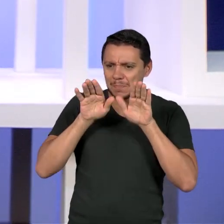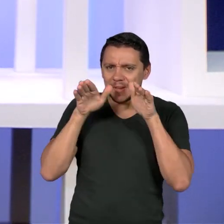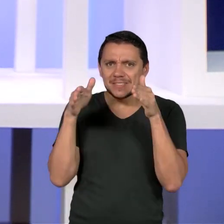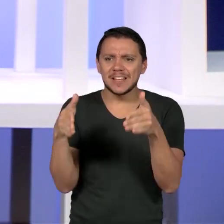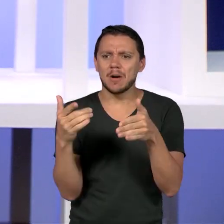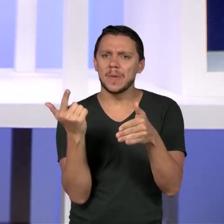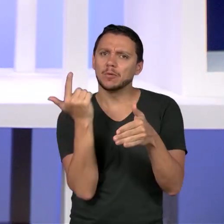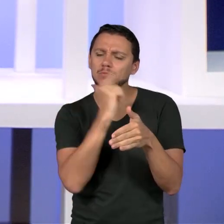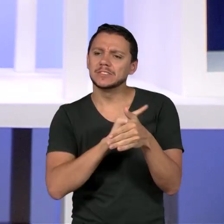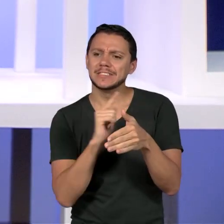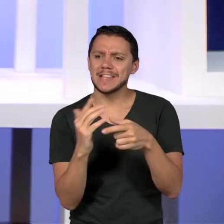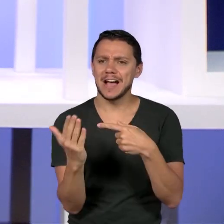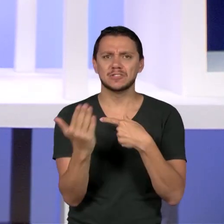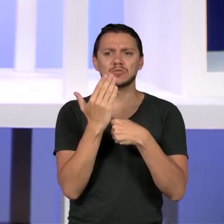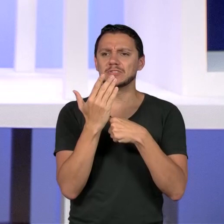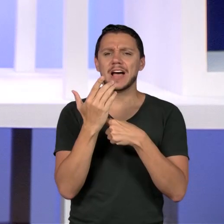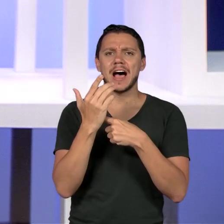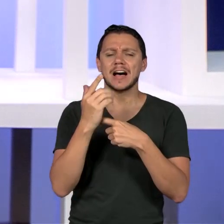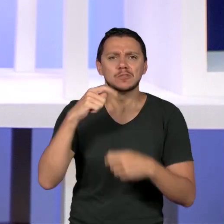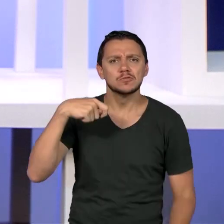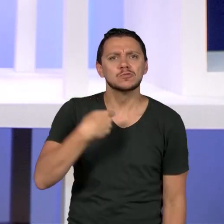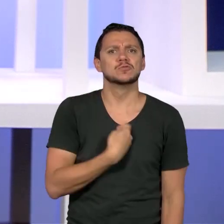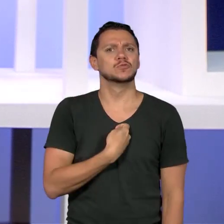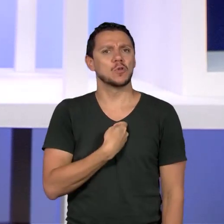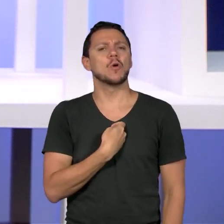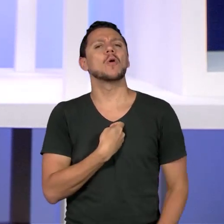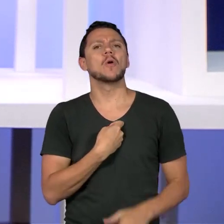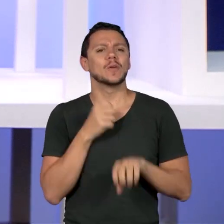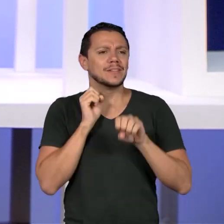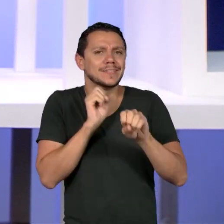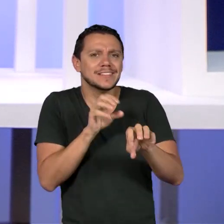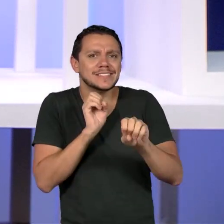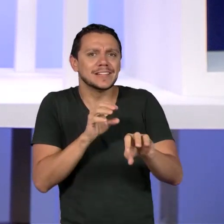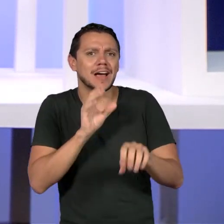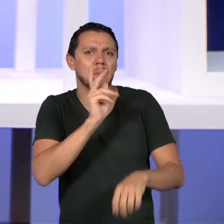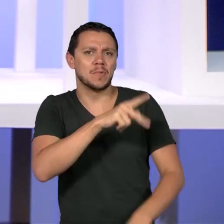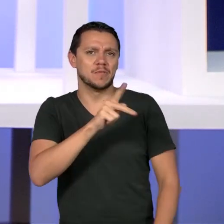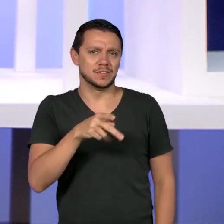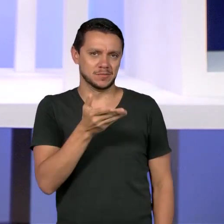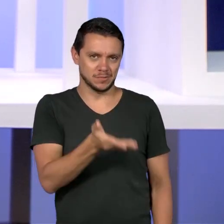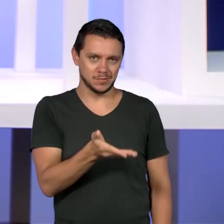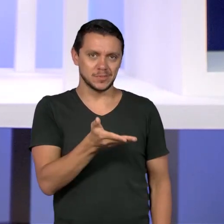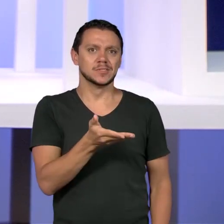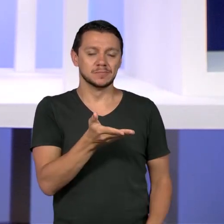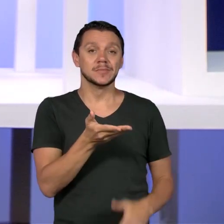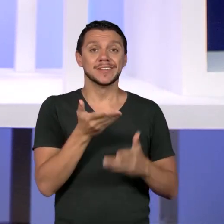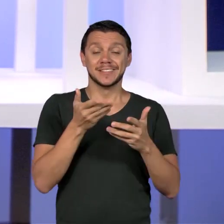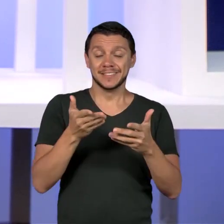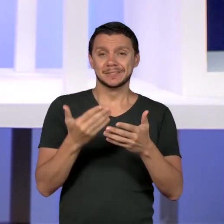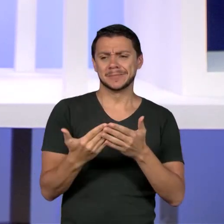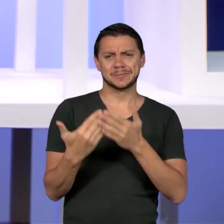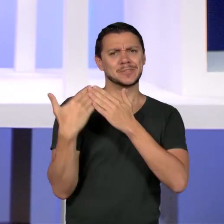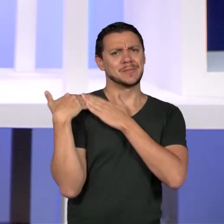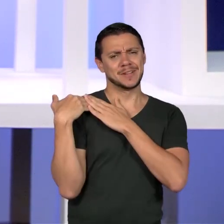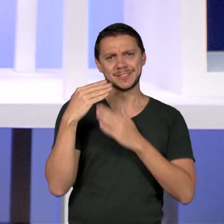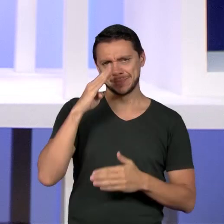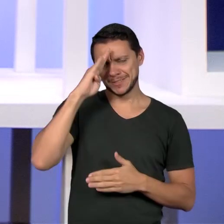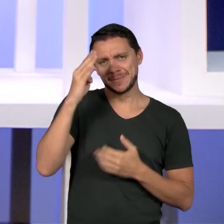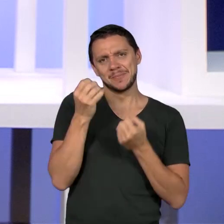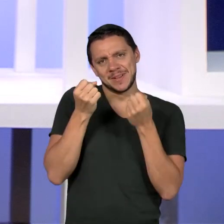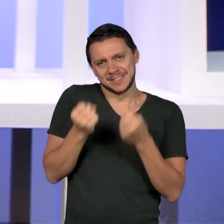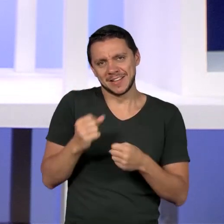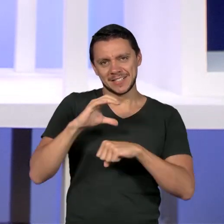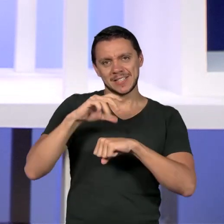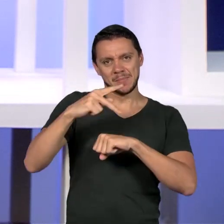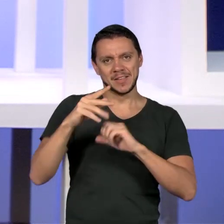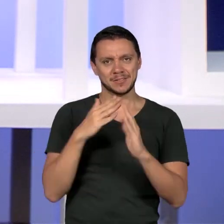sermos formadores de professores, que é uma das grandes tarefas do coordenador pedagógico